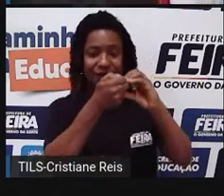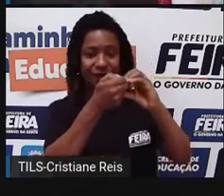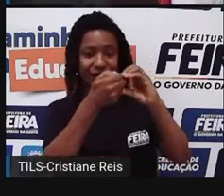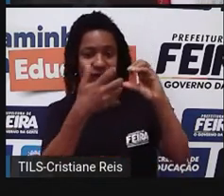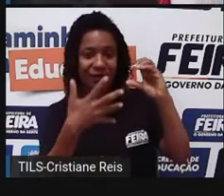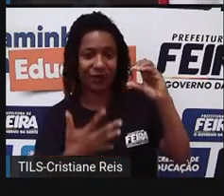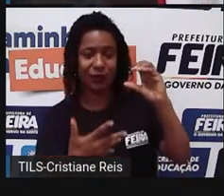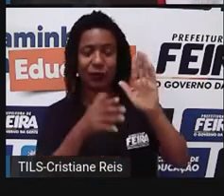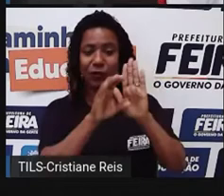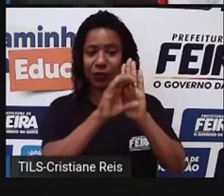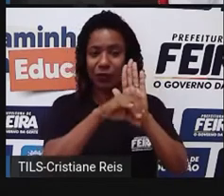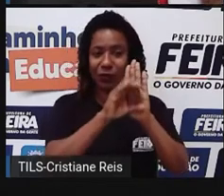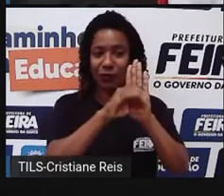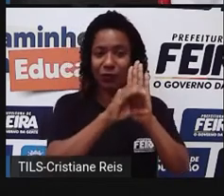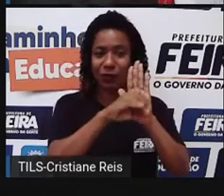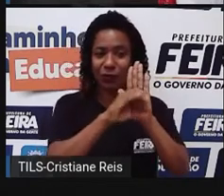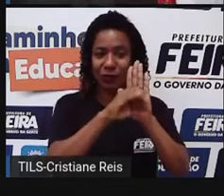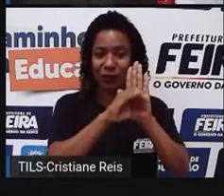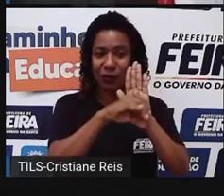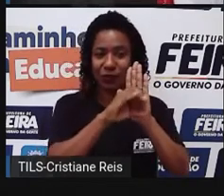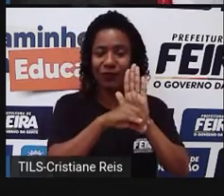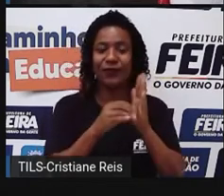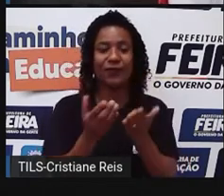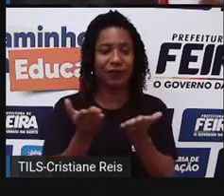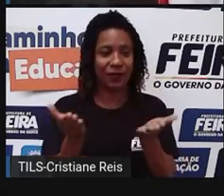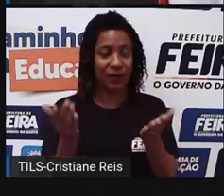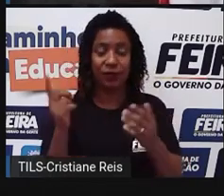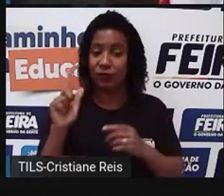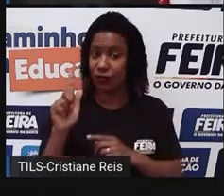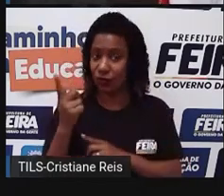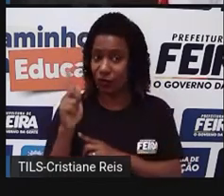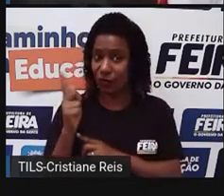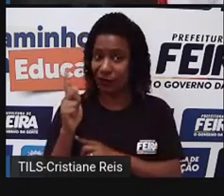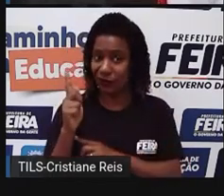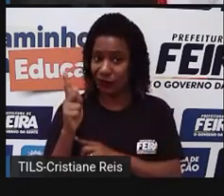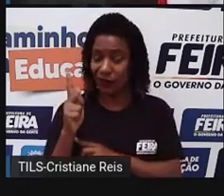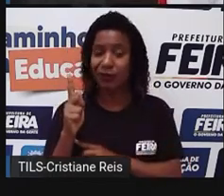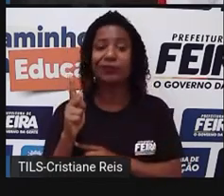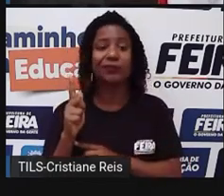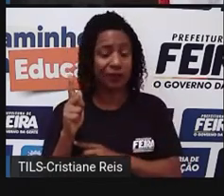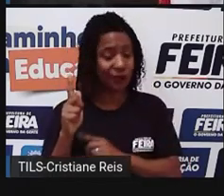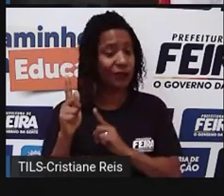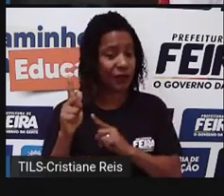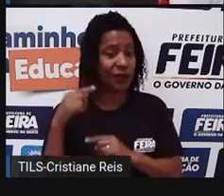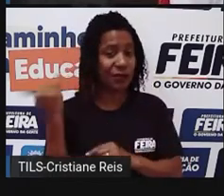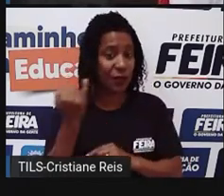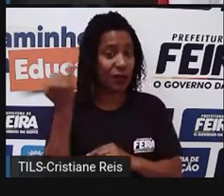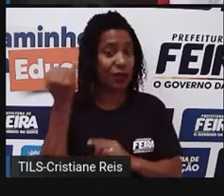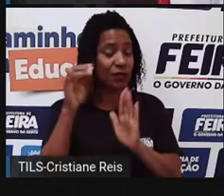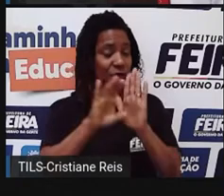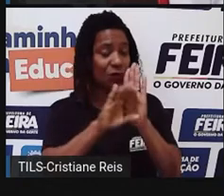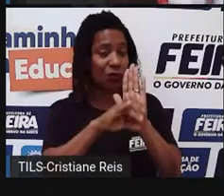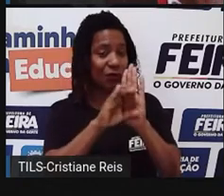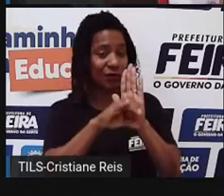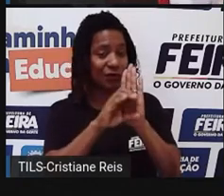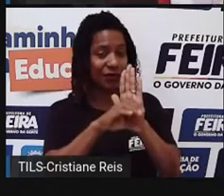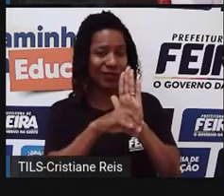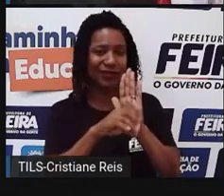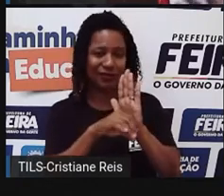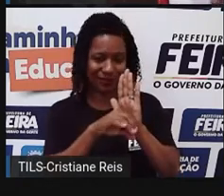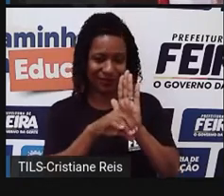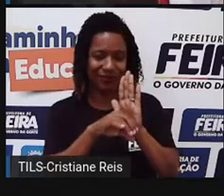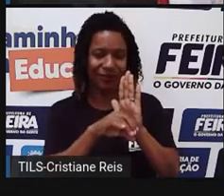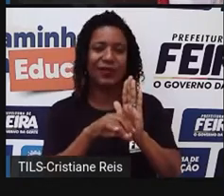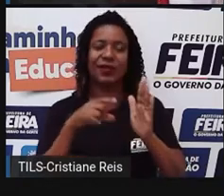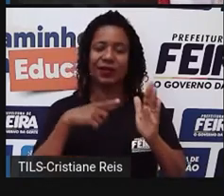conceituais referentes à geografia, que é bastante importante a gente trabalhar, elas falamos sobre a